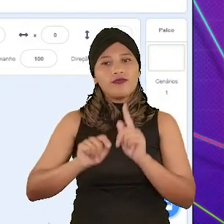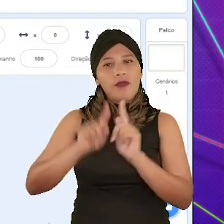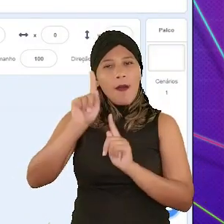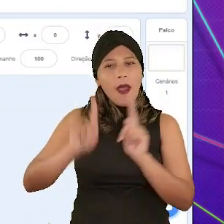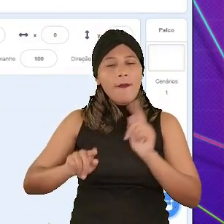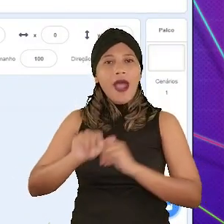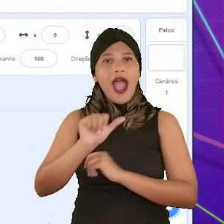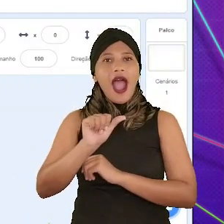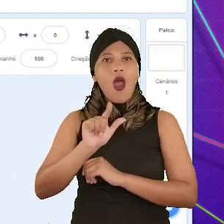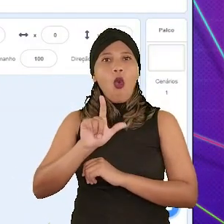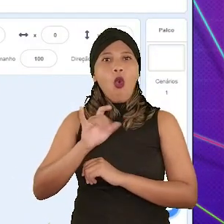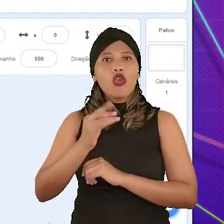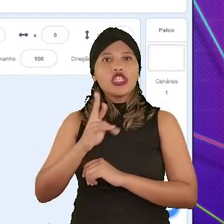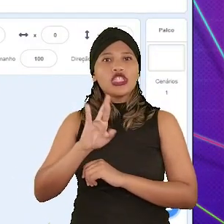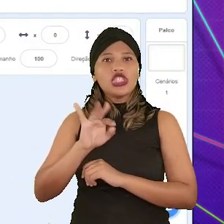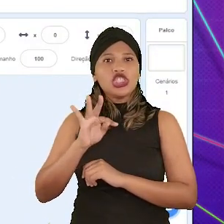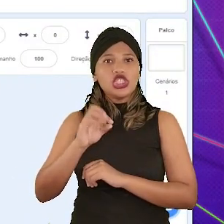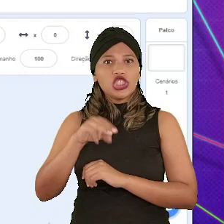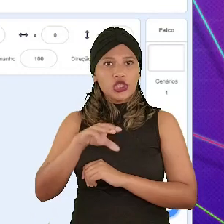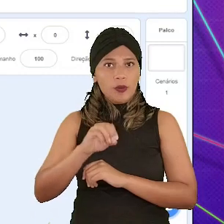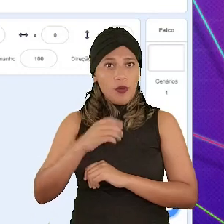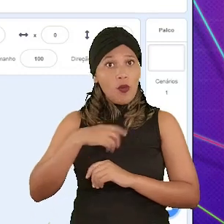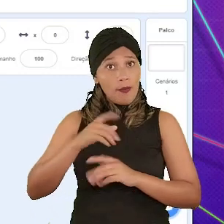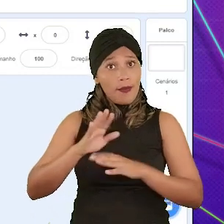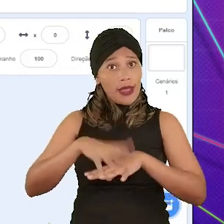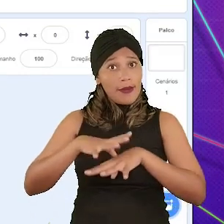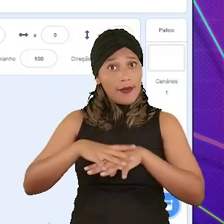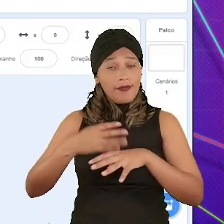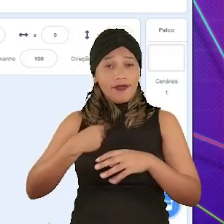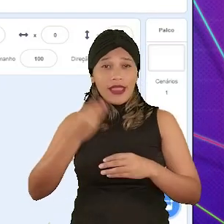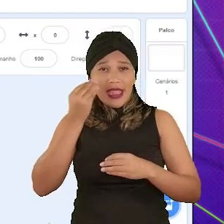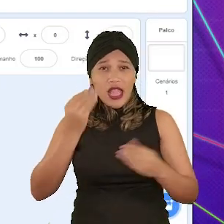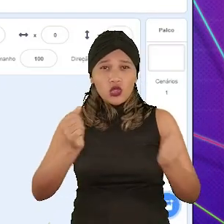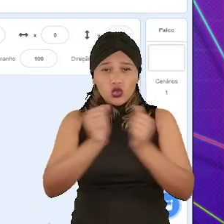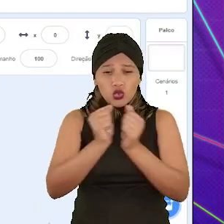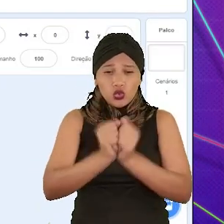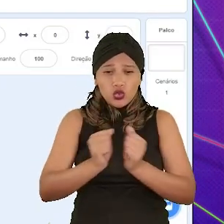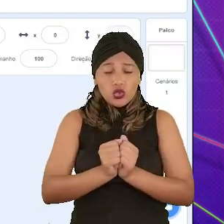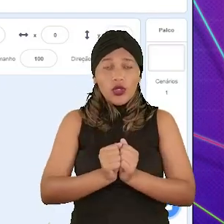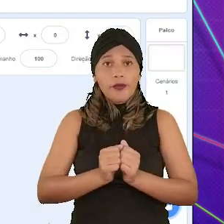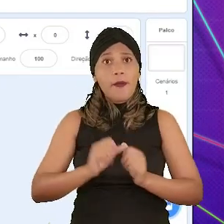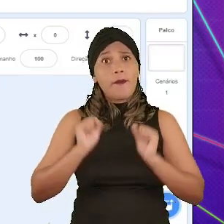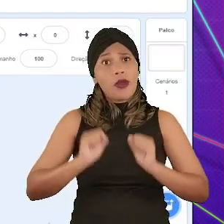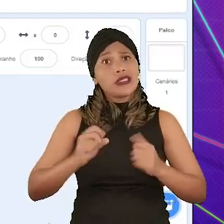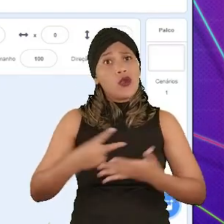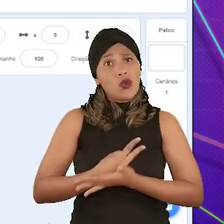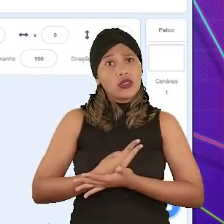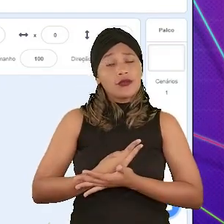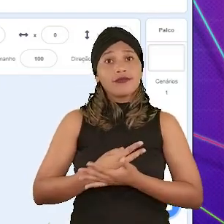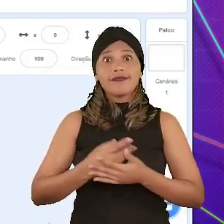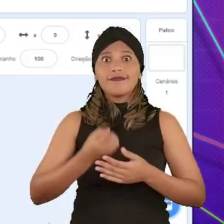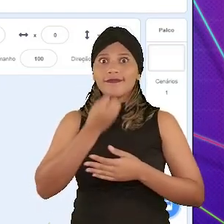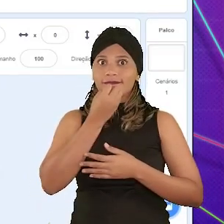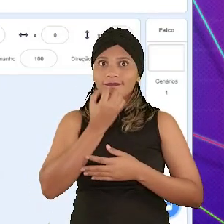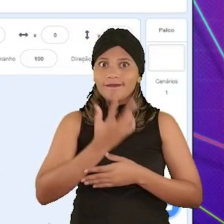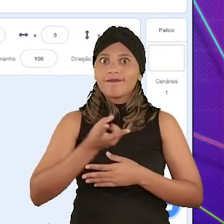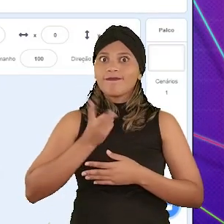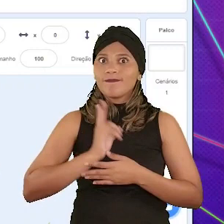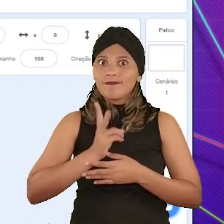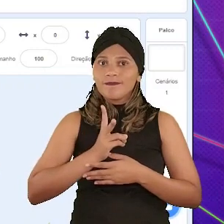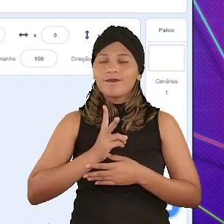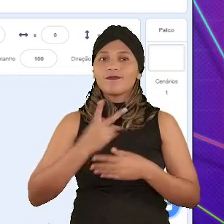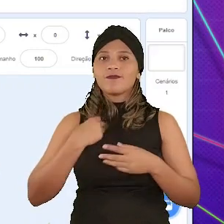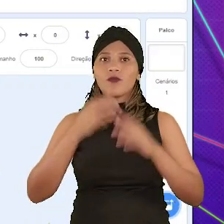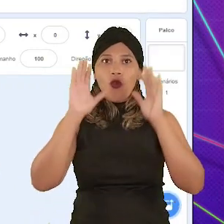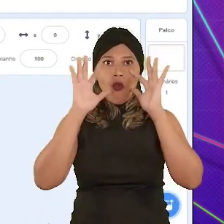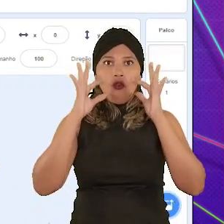algoritmos. Agora, então, se a gente pegar um desses blocos e tentar juntar com outro, pode ser que alguma coisa aconteça. E é sempre